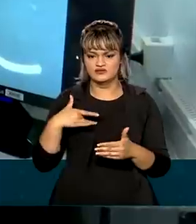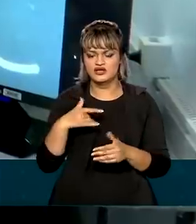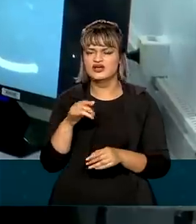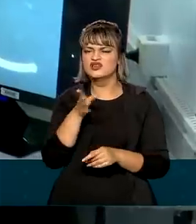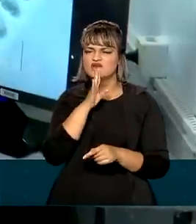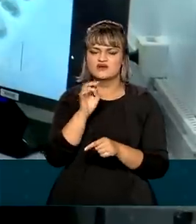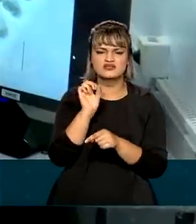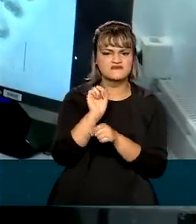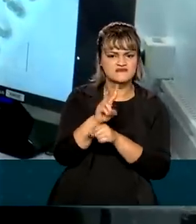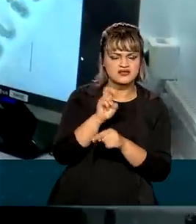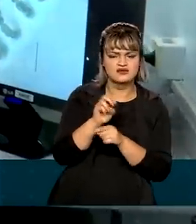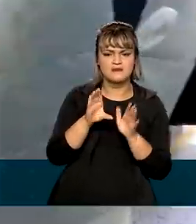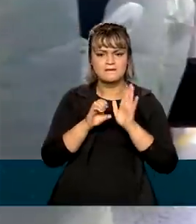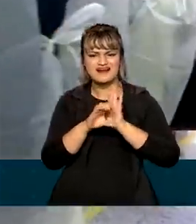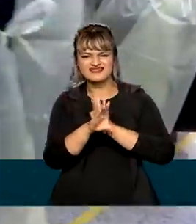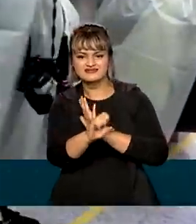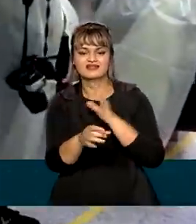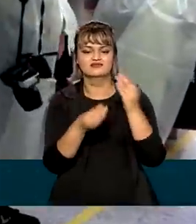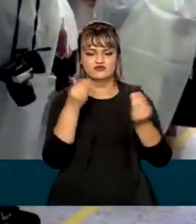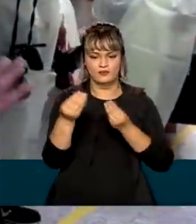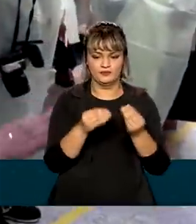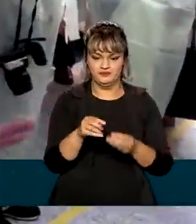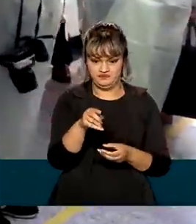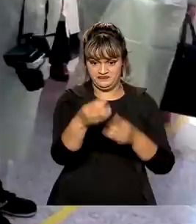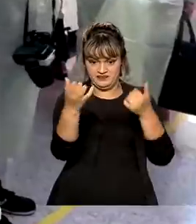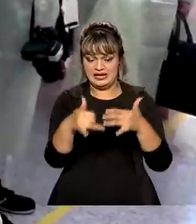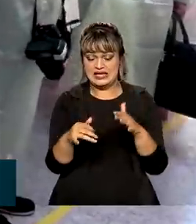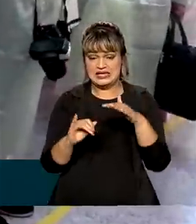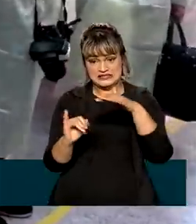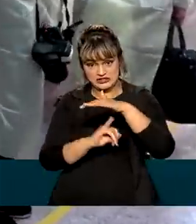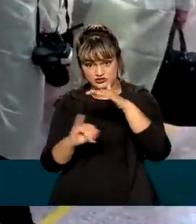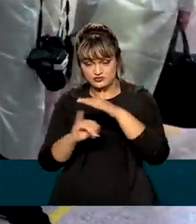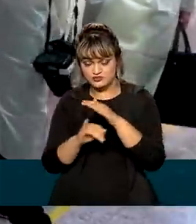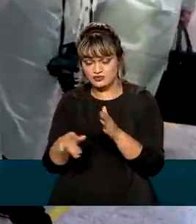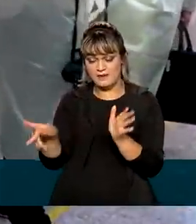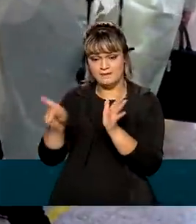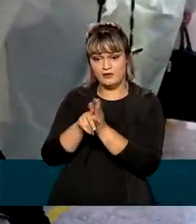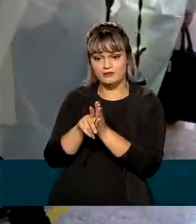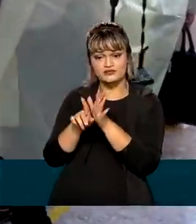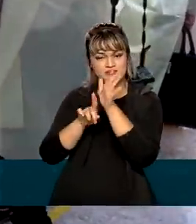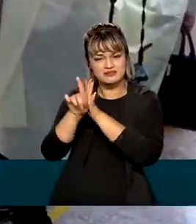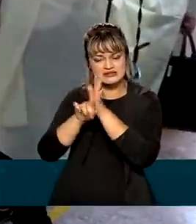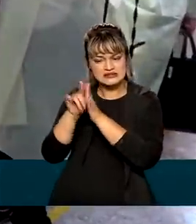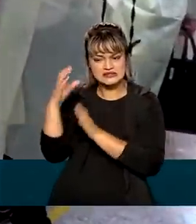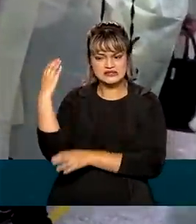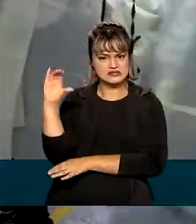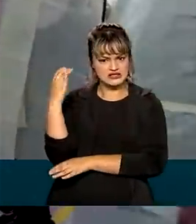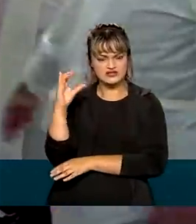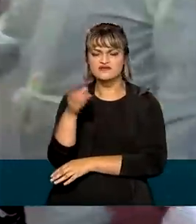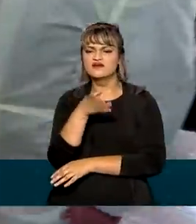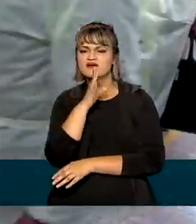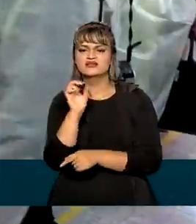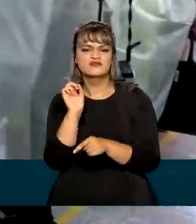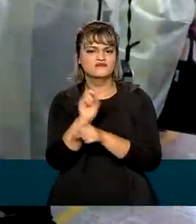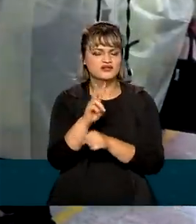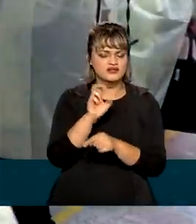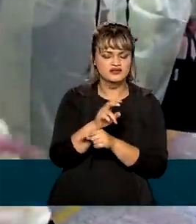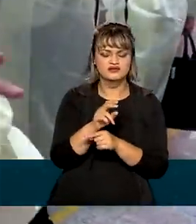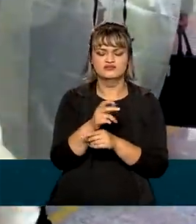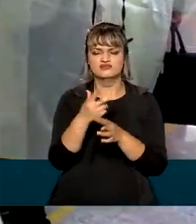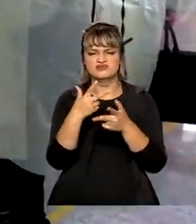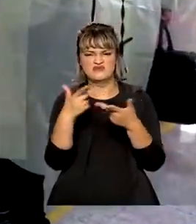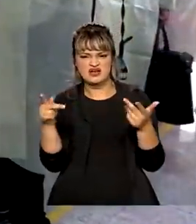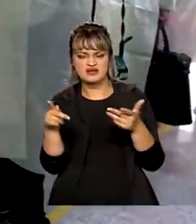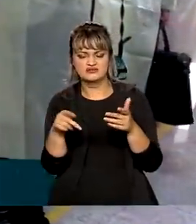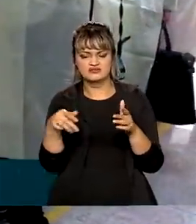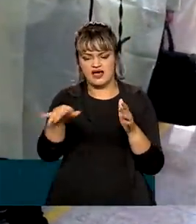vírus, bactérias e parasitas. Esse é um instituto de pesquisa científica, que estuda principalmente os vírus, os parasitas